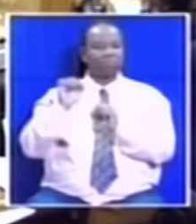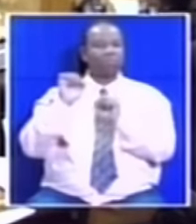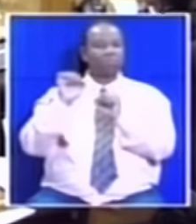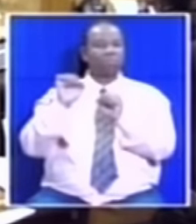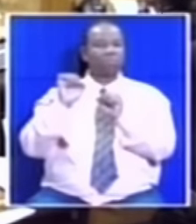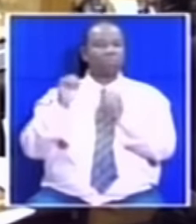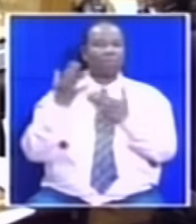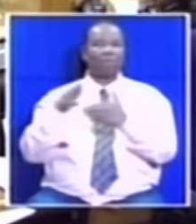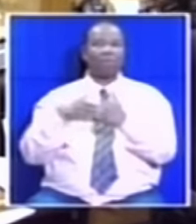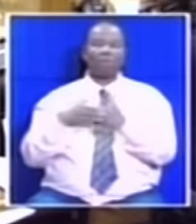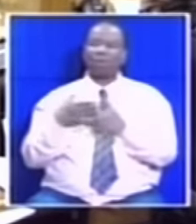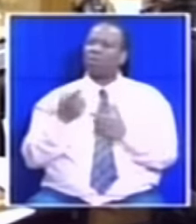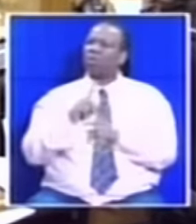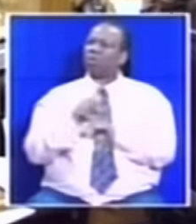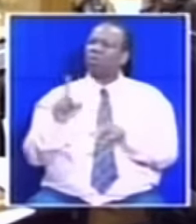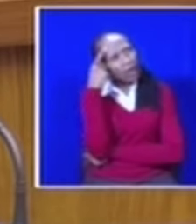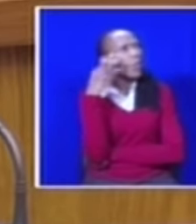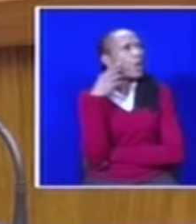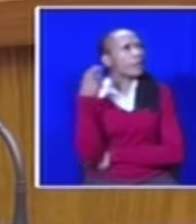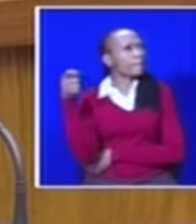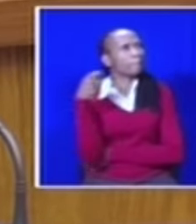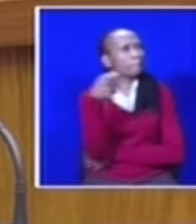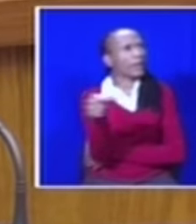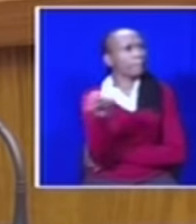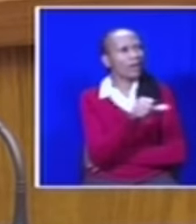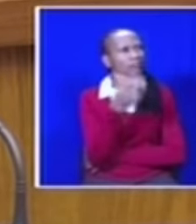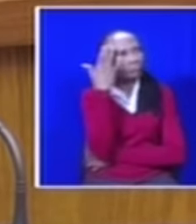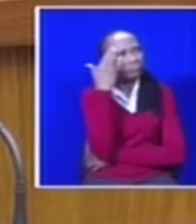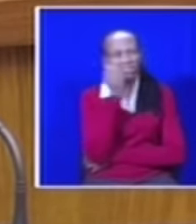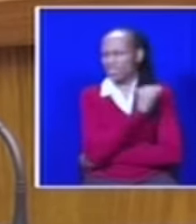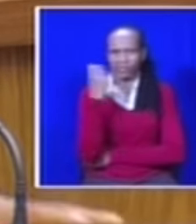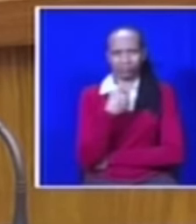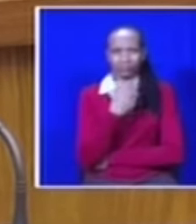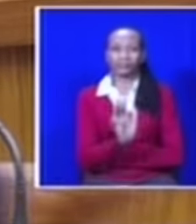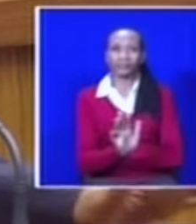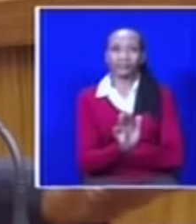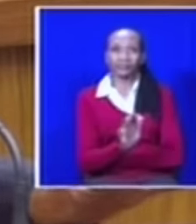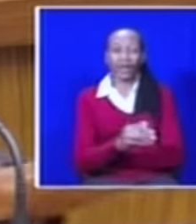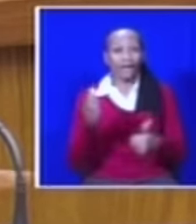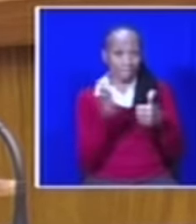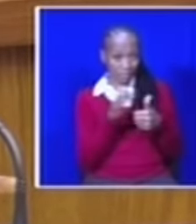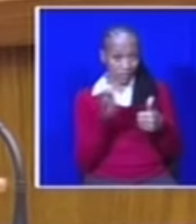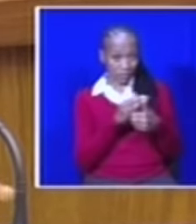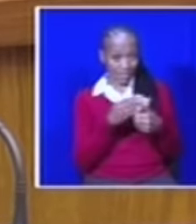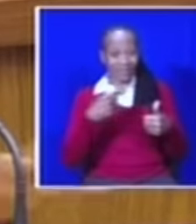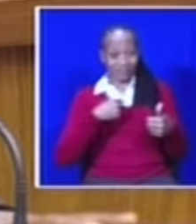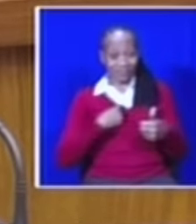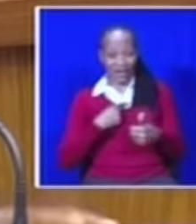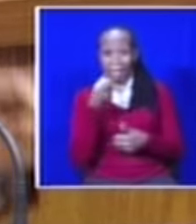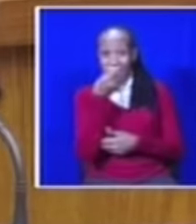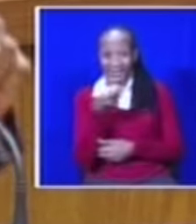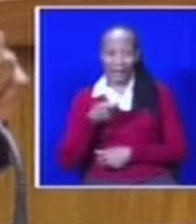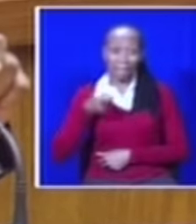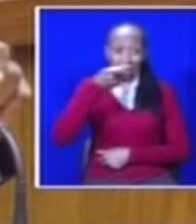Parlamento Sul-Africano rejeitou a destituição do presidente Jacob Zuma após o julgamento do Tribunal Constitucional. O resultado da